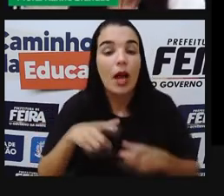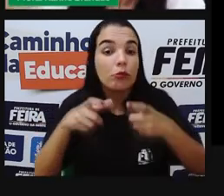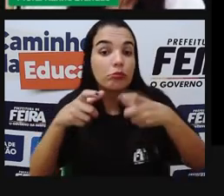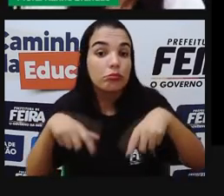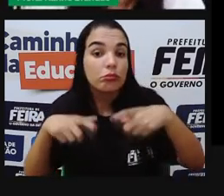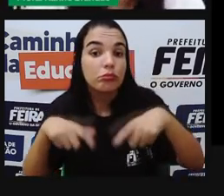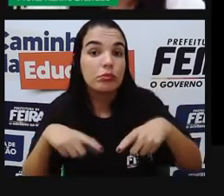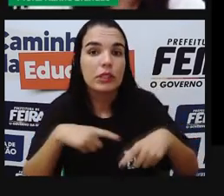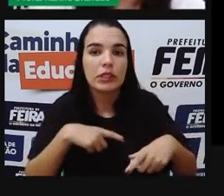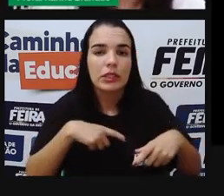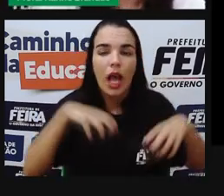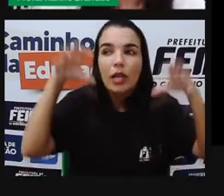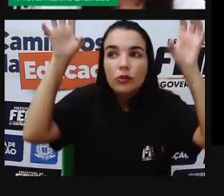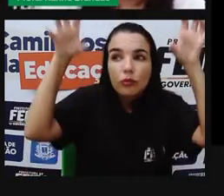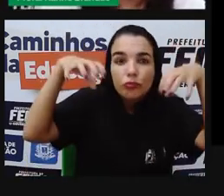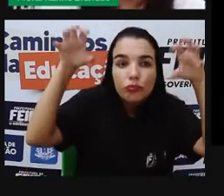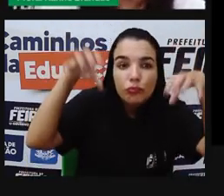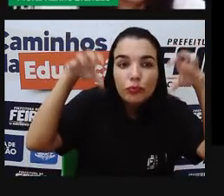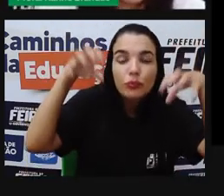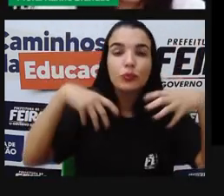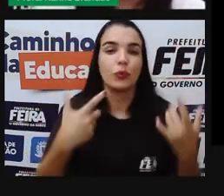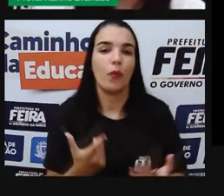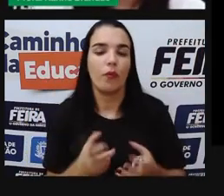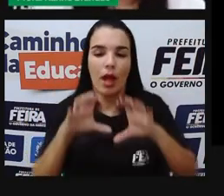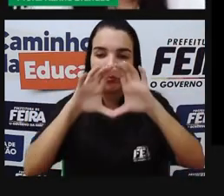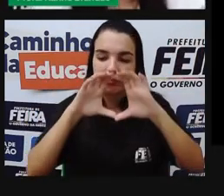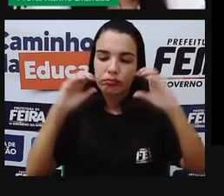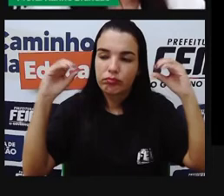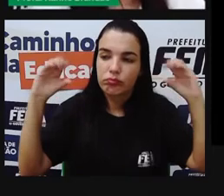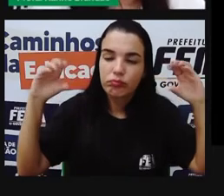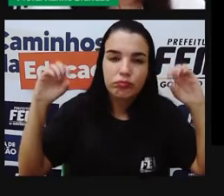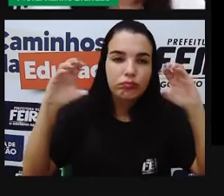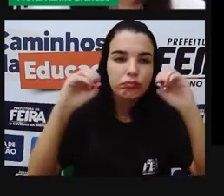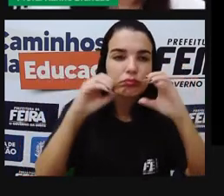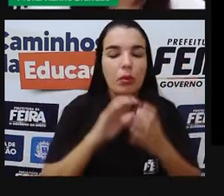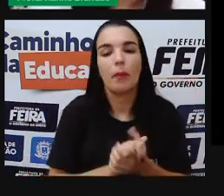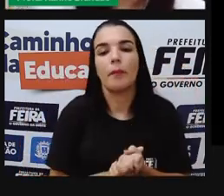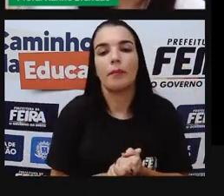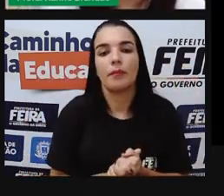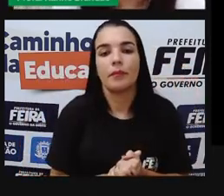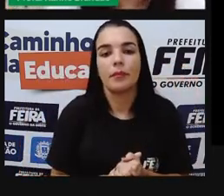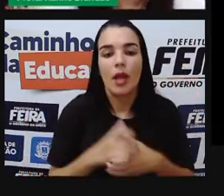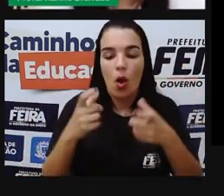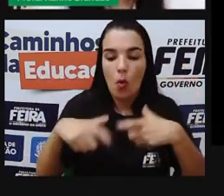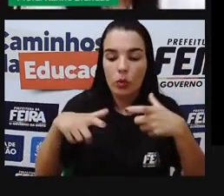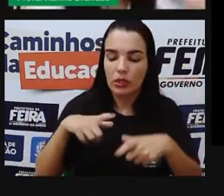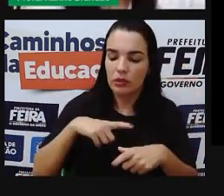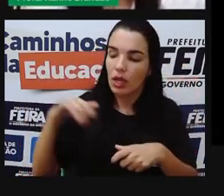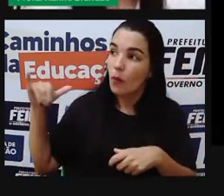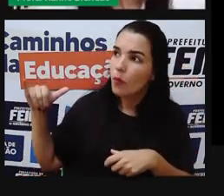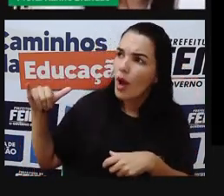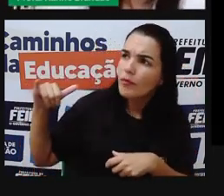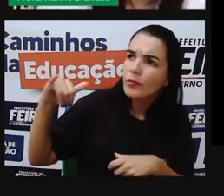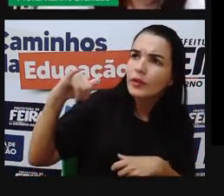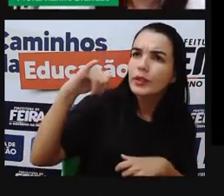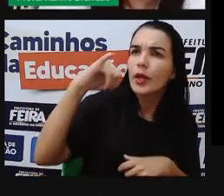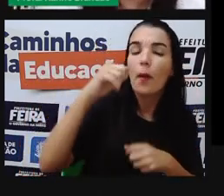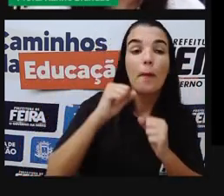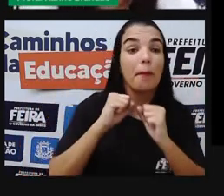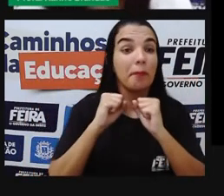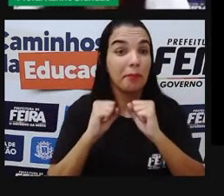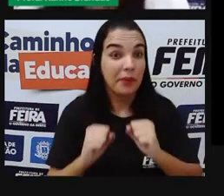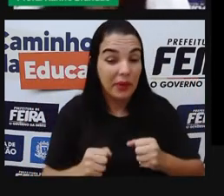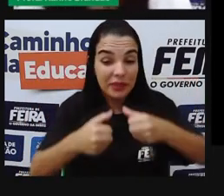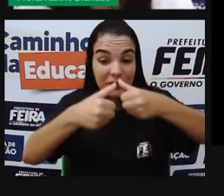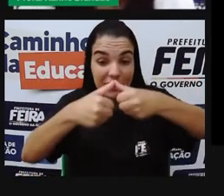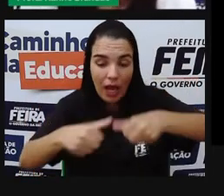né? As chuvas vão ser formadas, onde os aviões, eles vão sobrevoar o